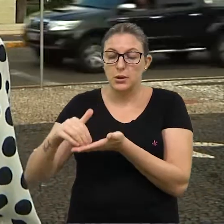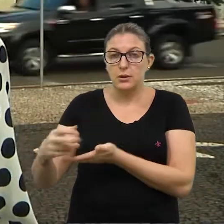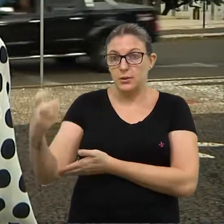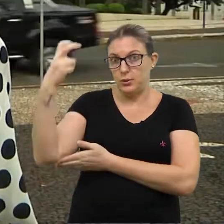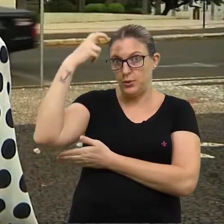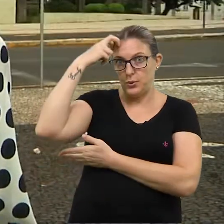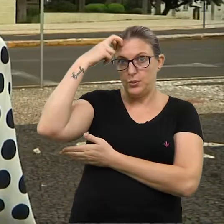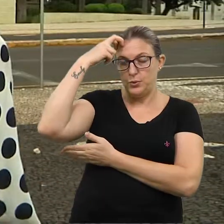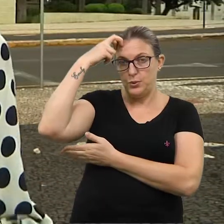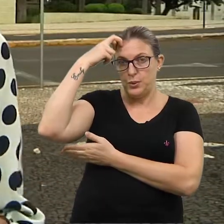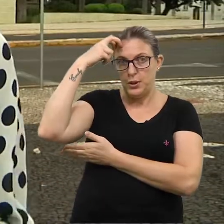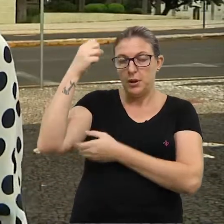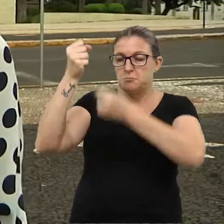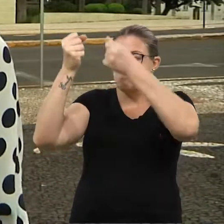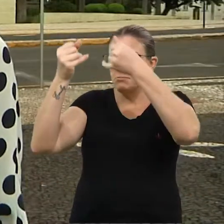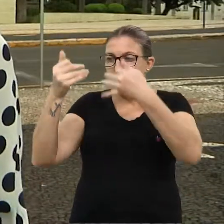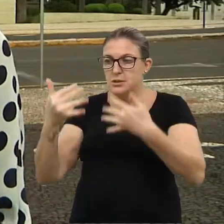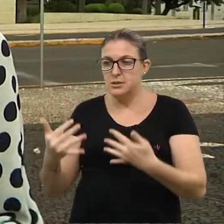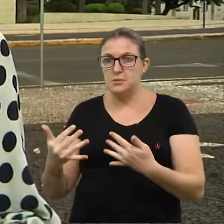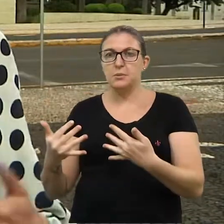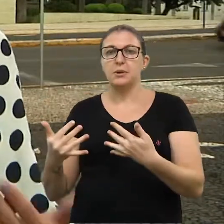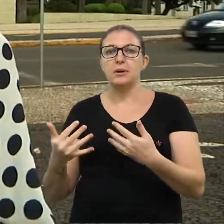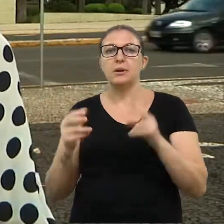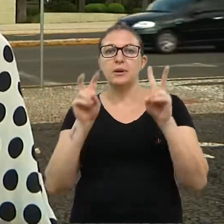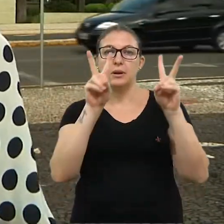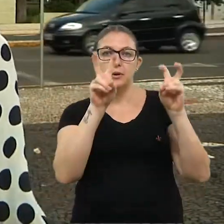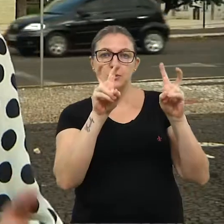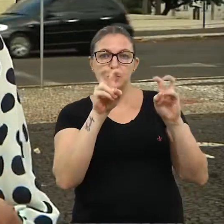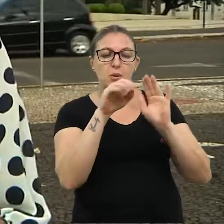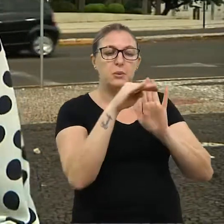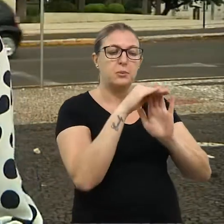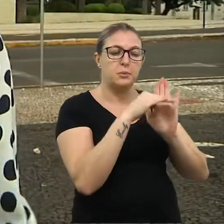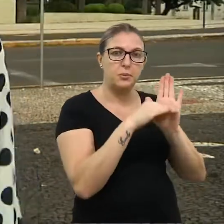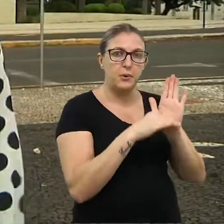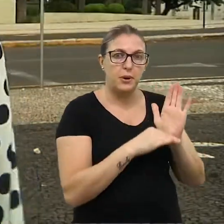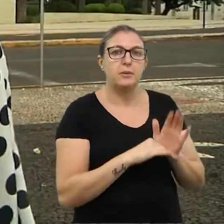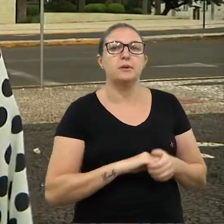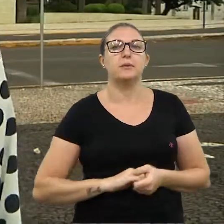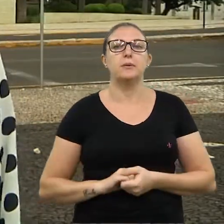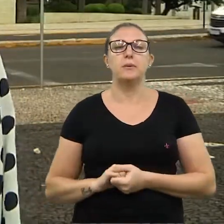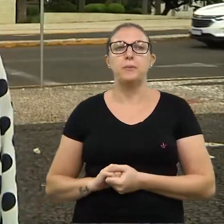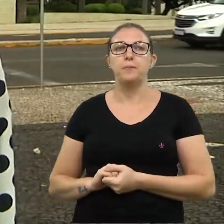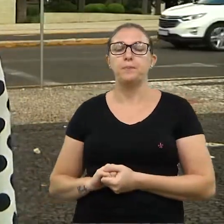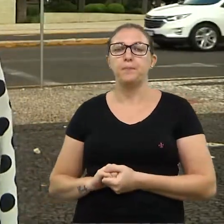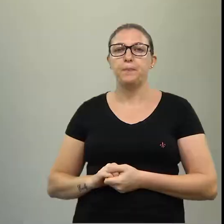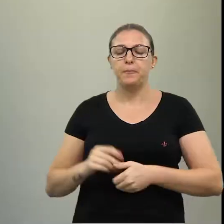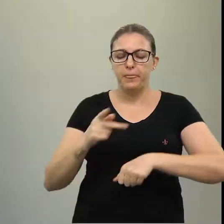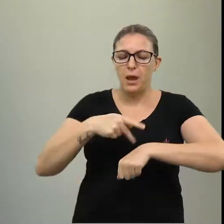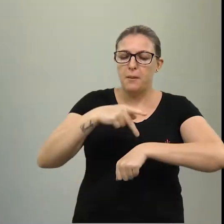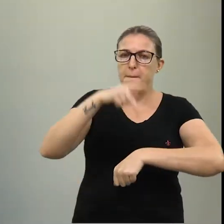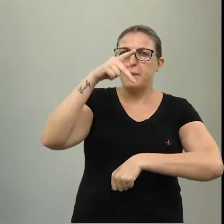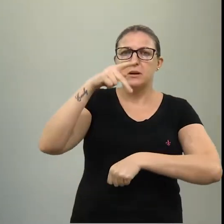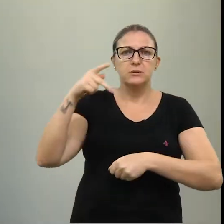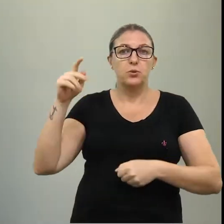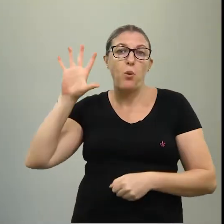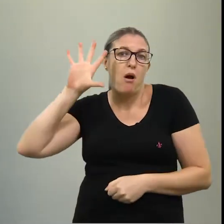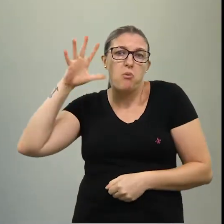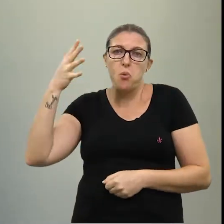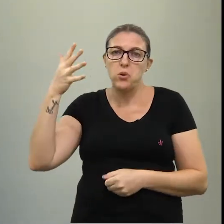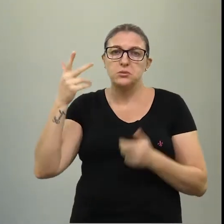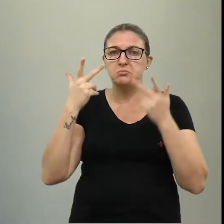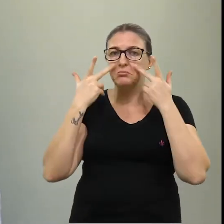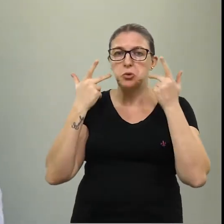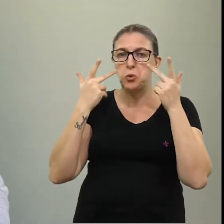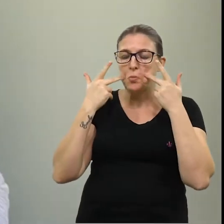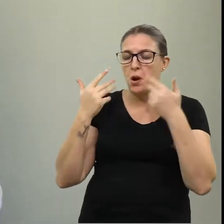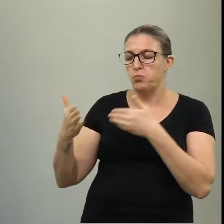secretário de Cultura, Neidimar Alves, fala um pouquinho sobre essa programação para a gente. A Páscoa acontecerá,